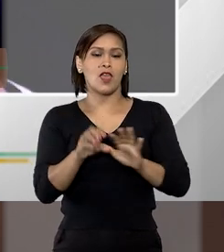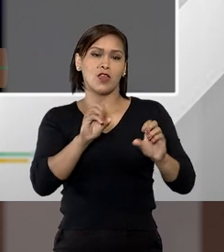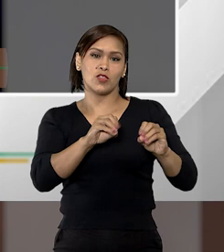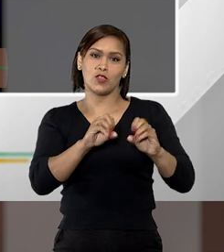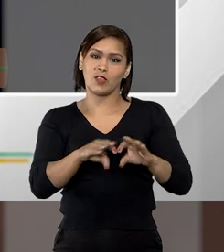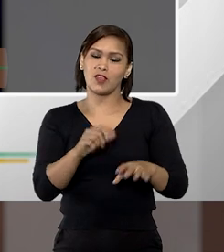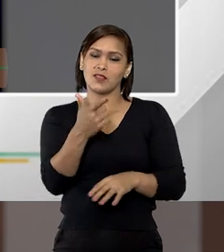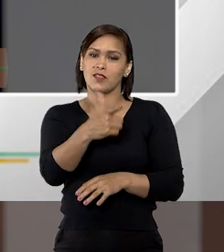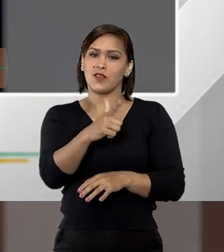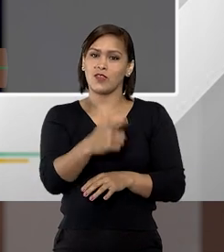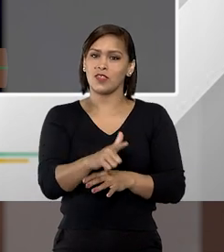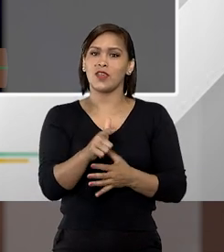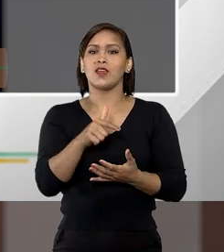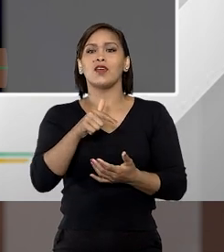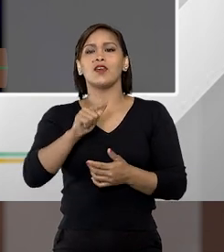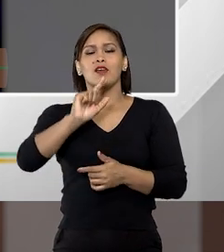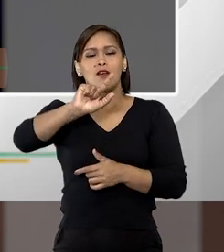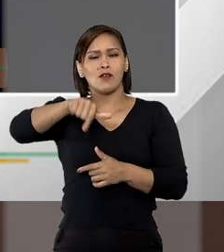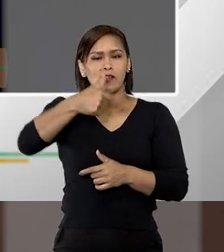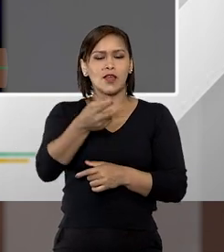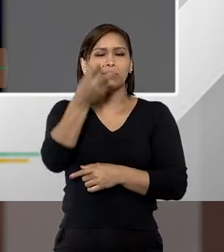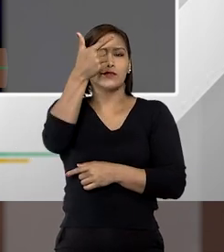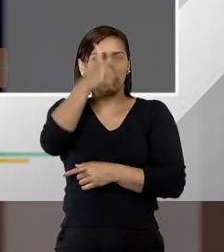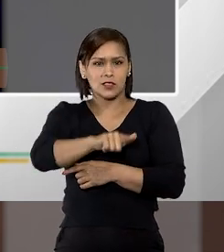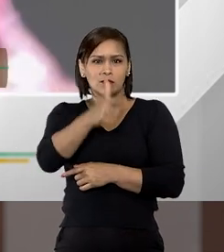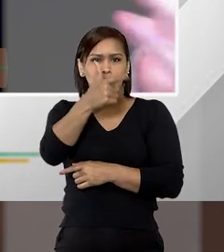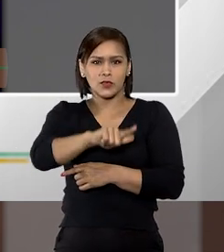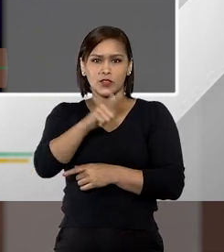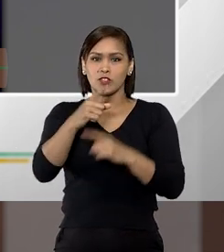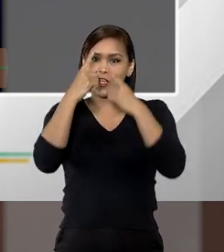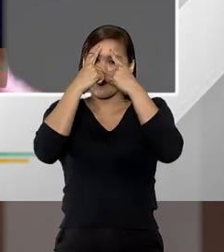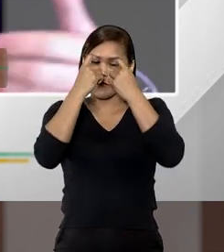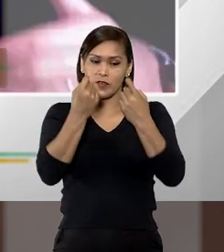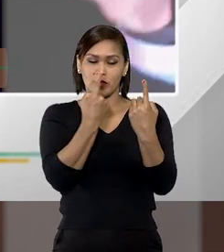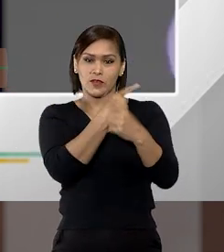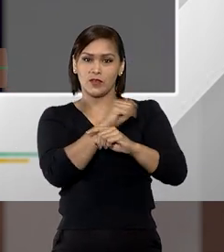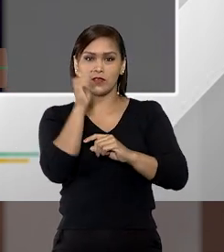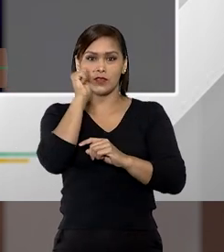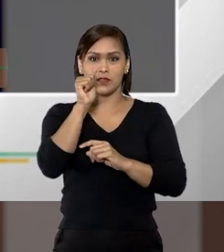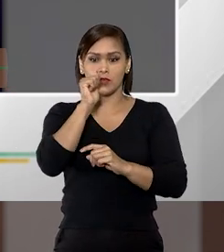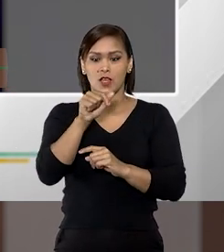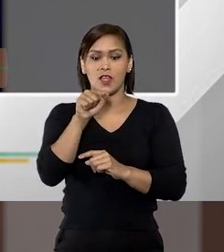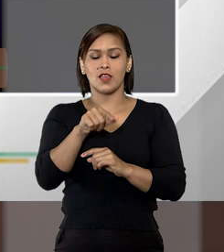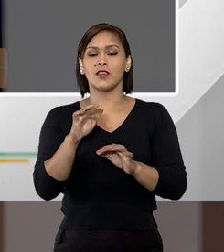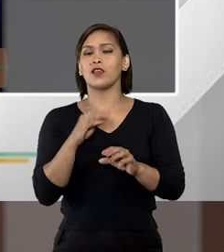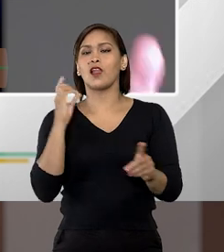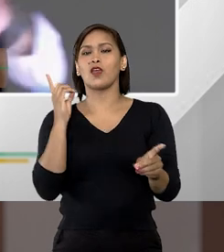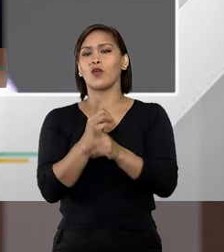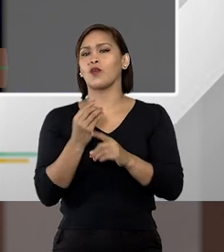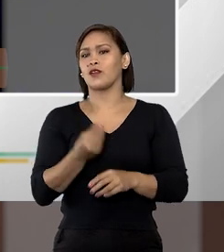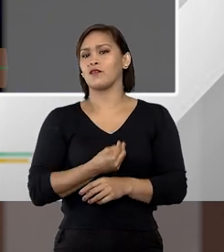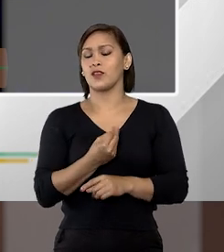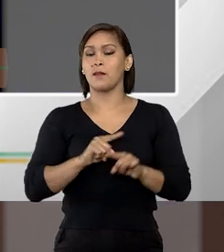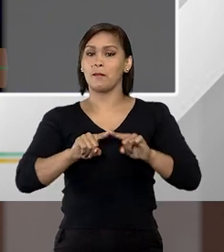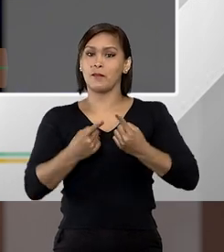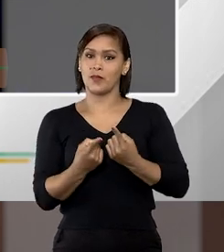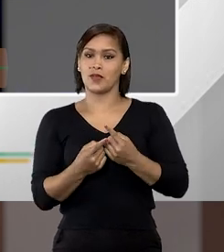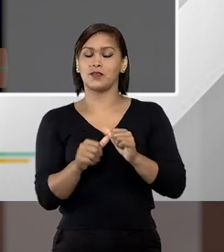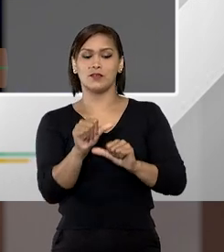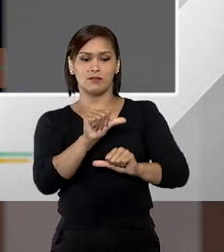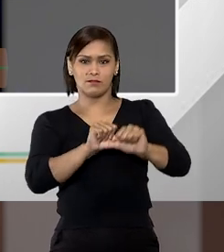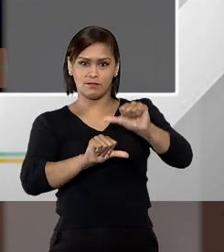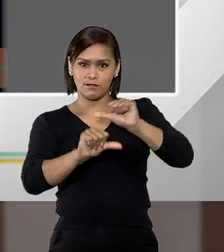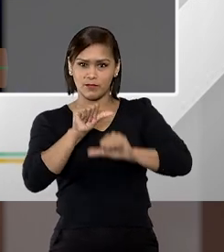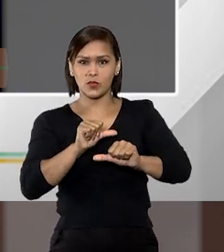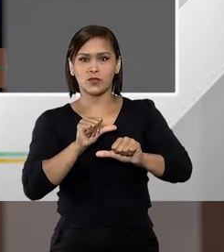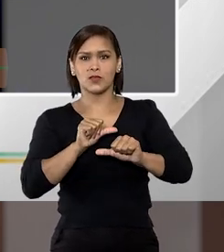certamente ela vai replicar essa violência contra as mulheres que ela encontrar na vida mas a partir do momento em que